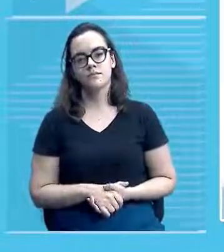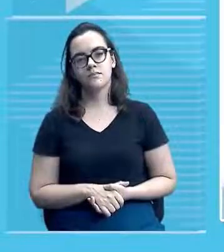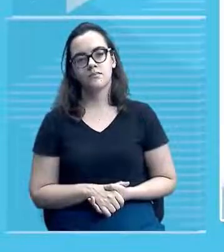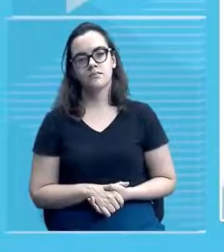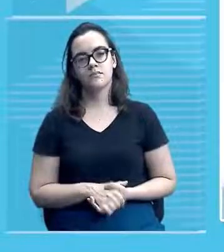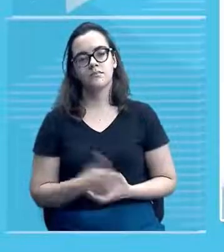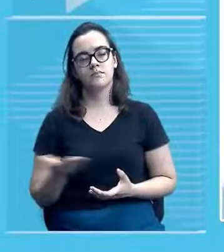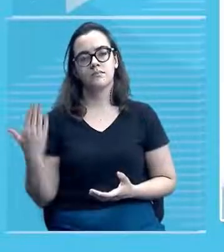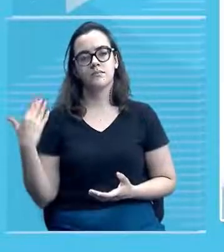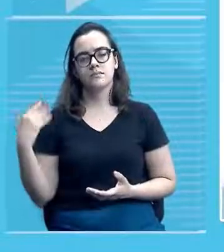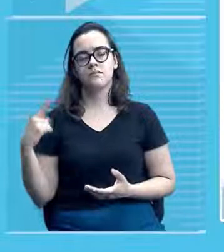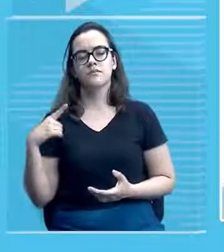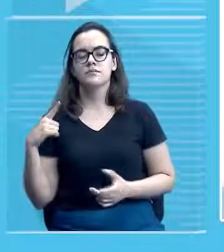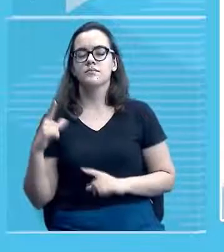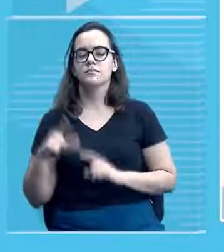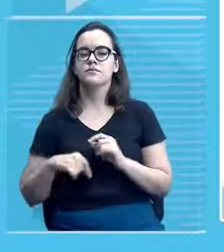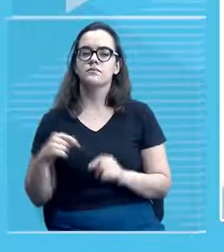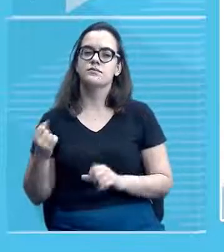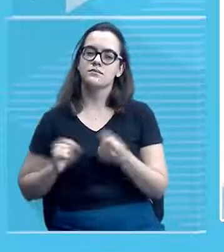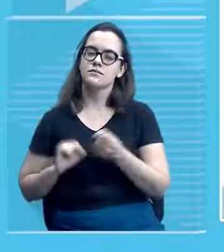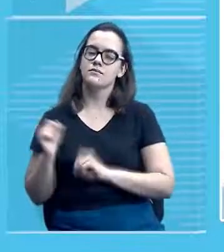elétrica né? que tinha lá esse